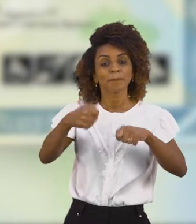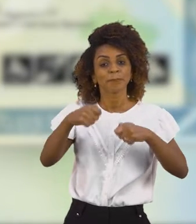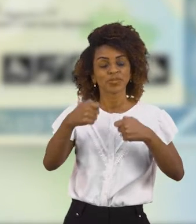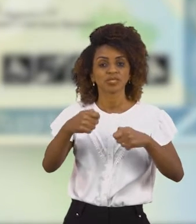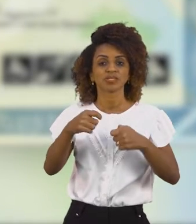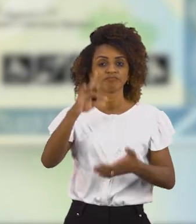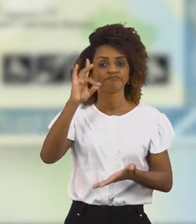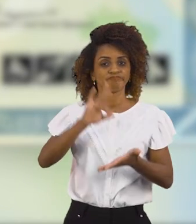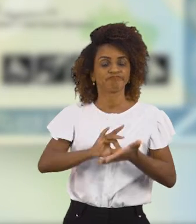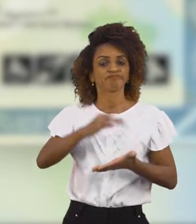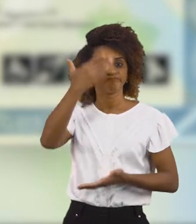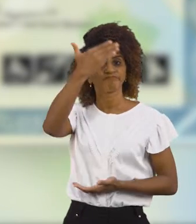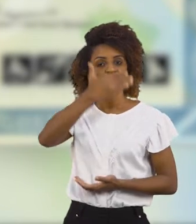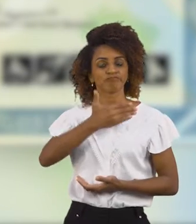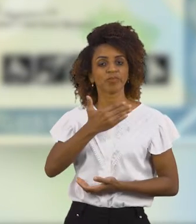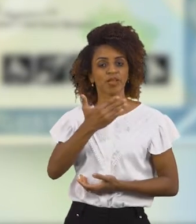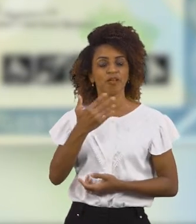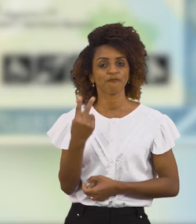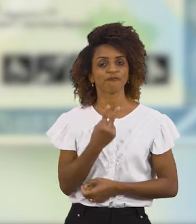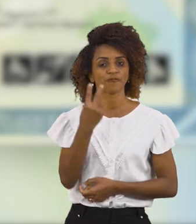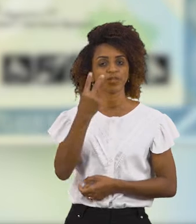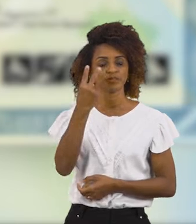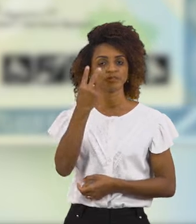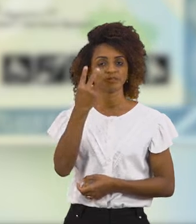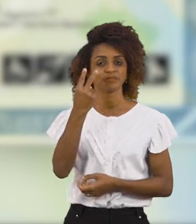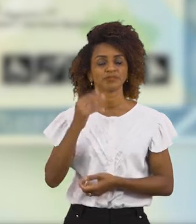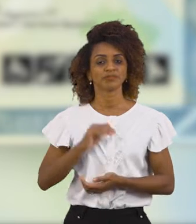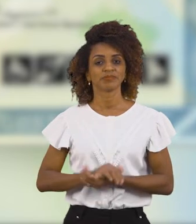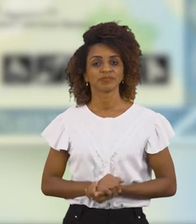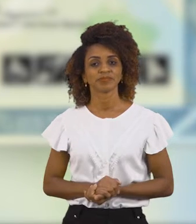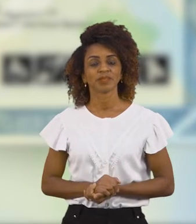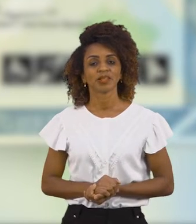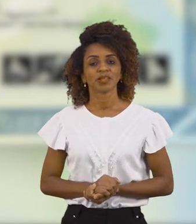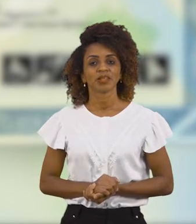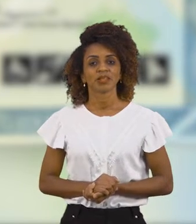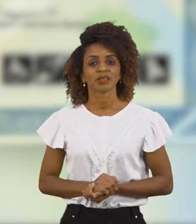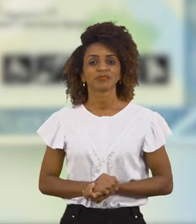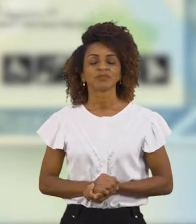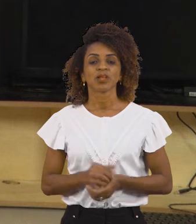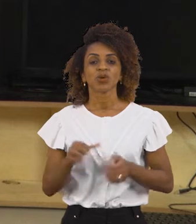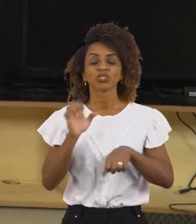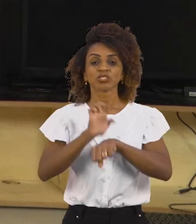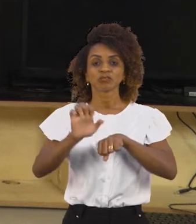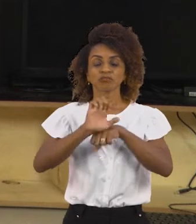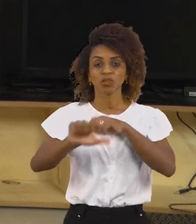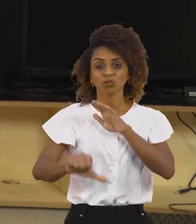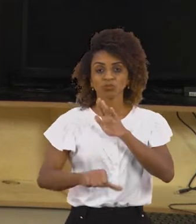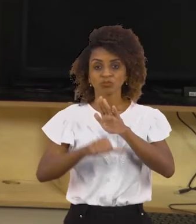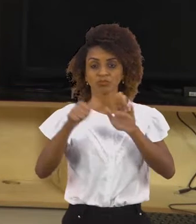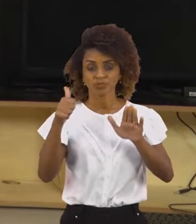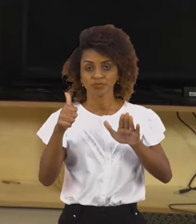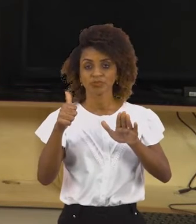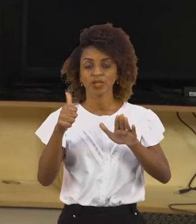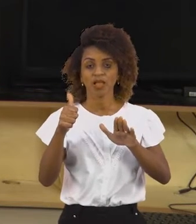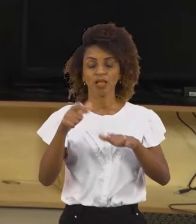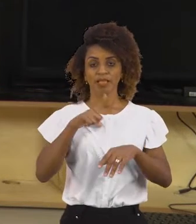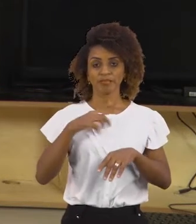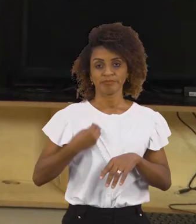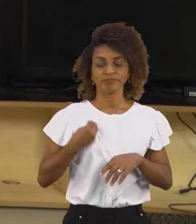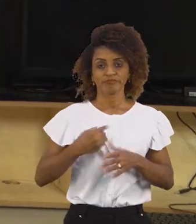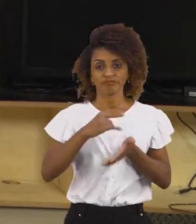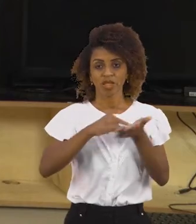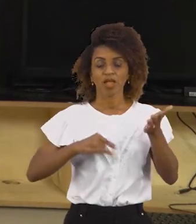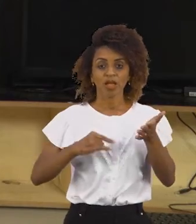dispositivo apropriado, permitindo a validação eletrônica de autenticidade. O primeiro estado a emitir a